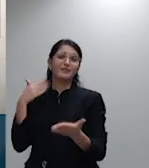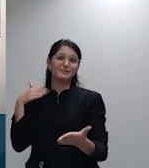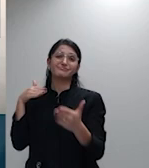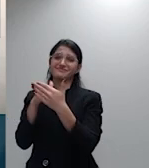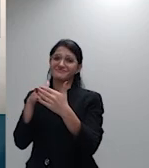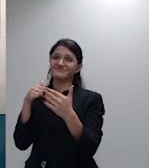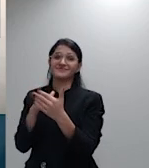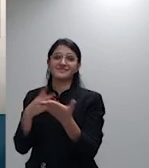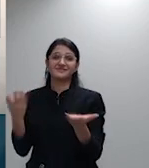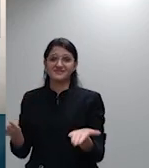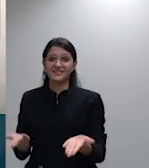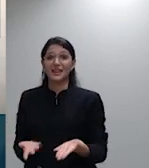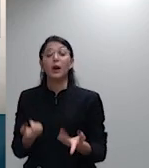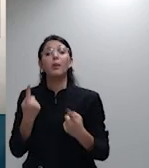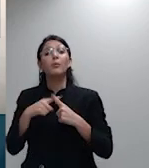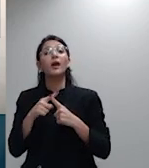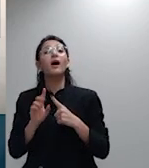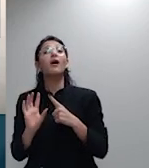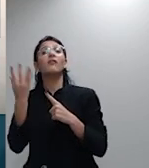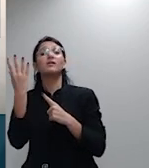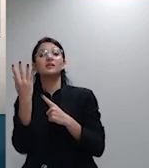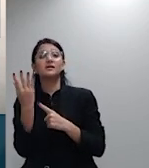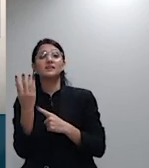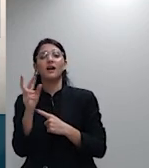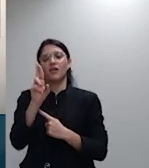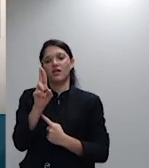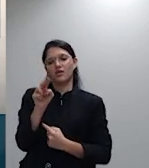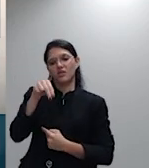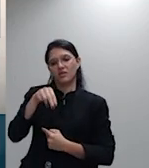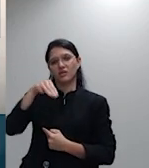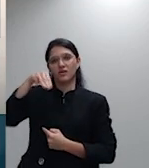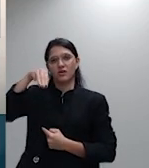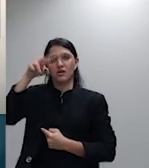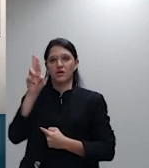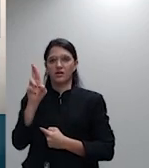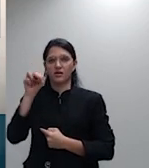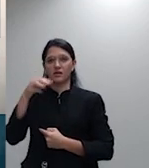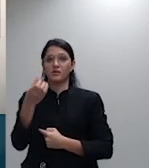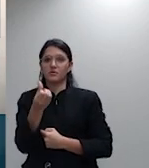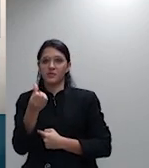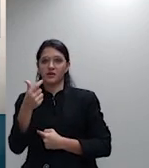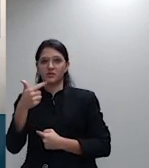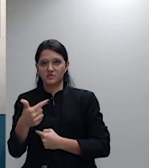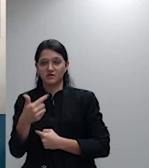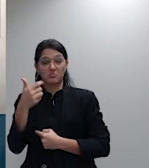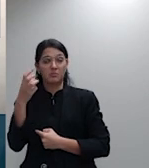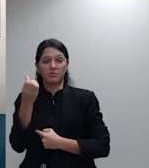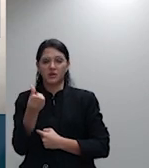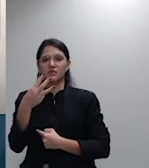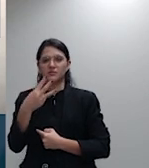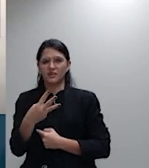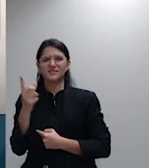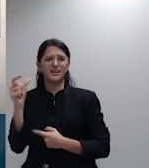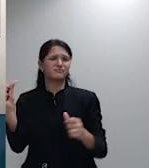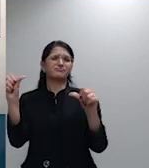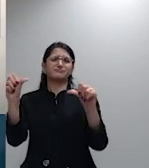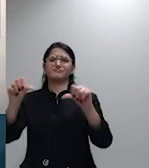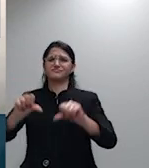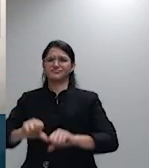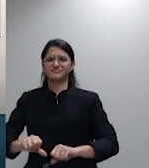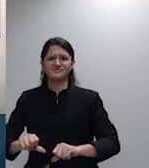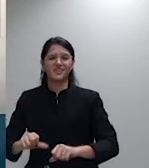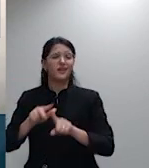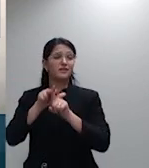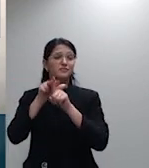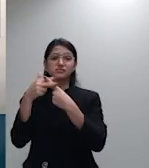RN63 de 2003 é péssima ela não coíbe reajustes abusivos em plano de